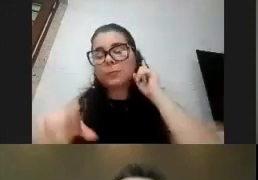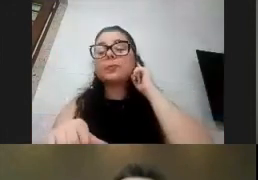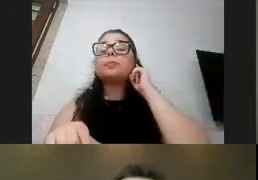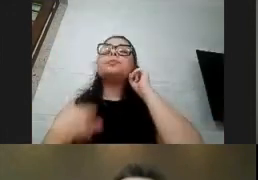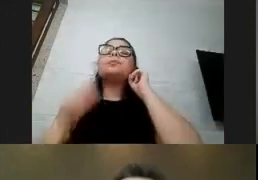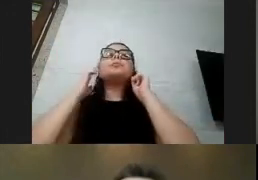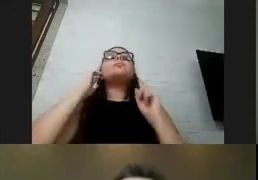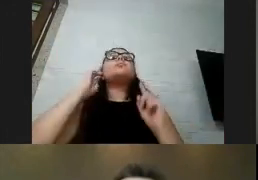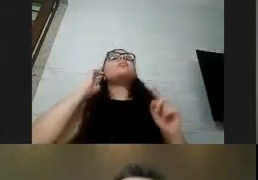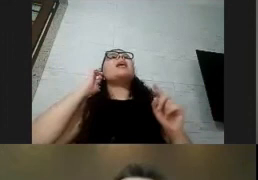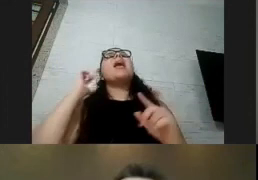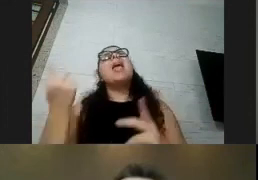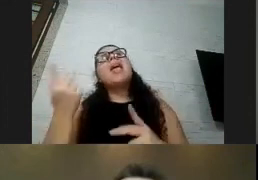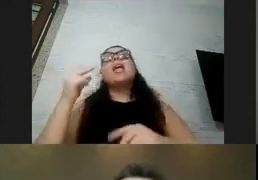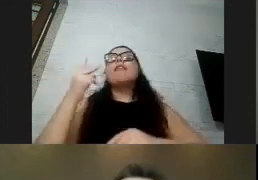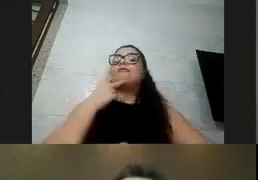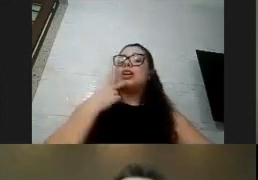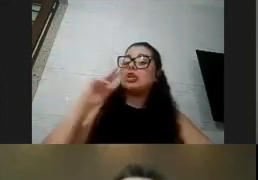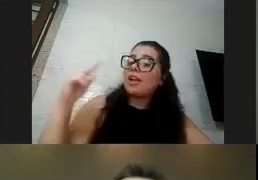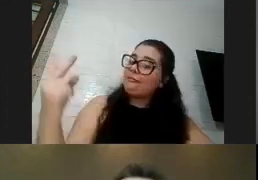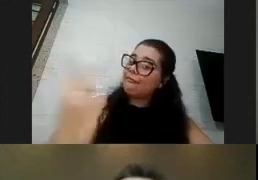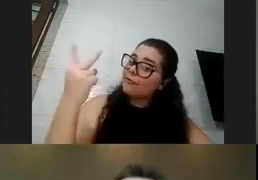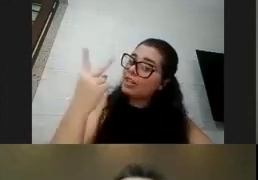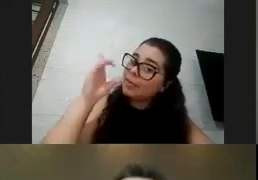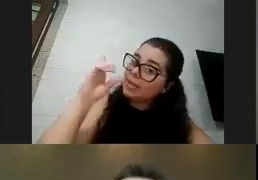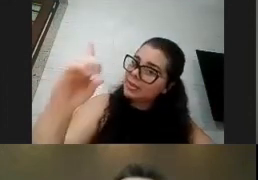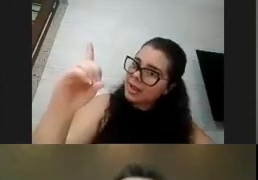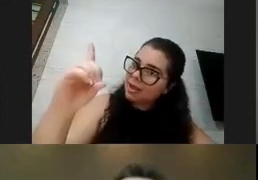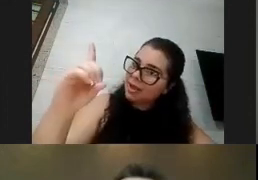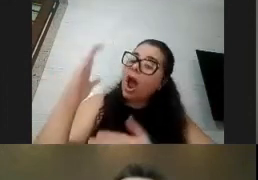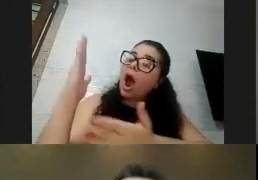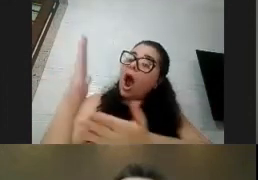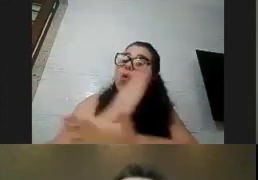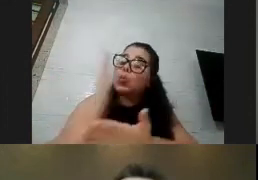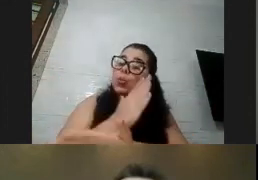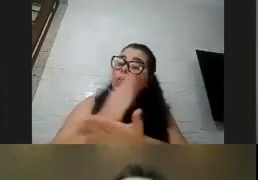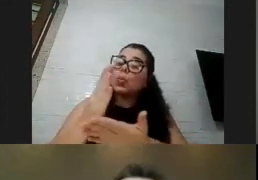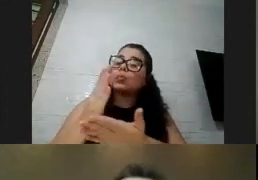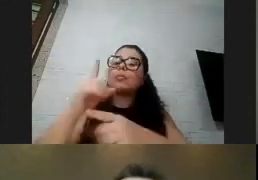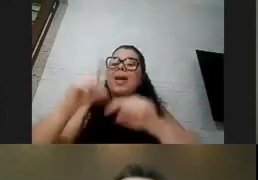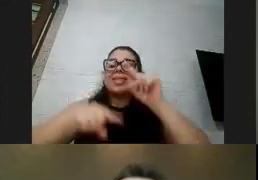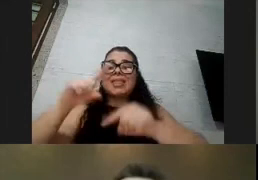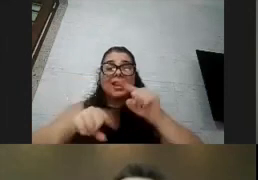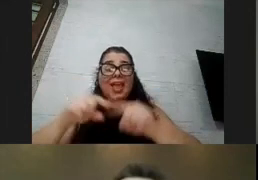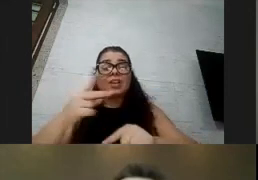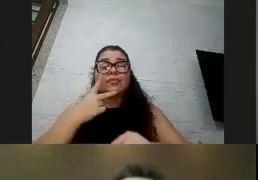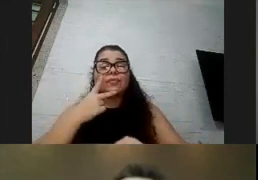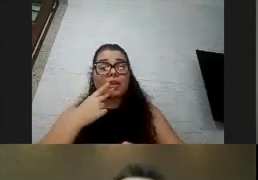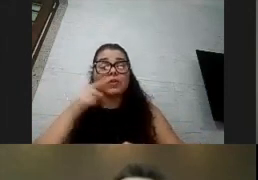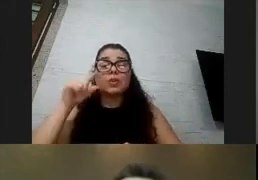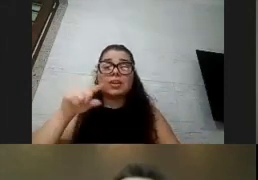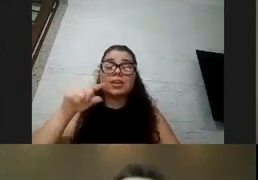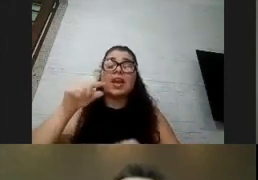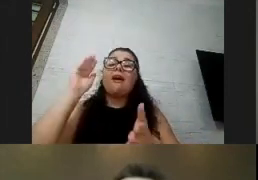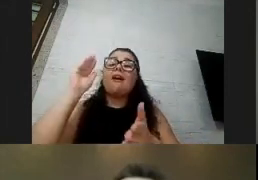vitamina D existem algumas publicações que associam o déficit de vitamina D com